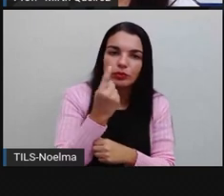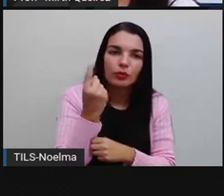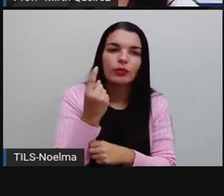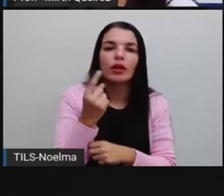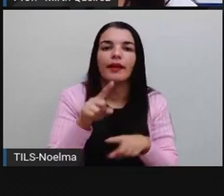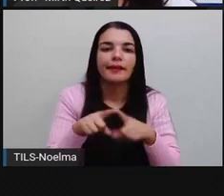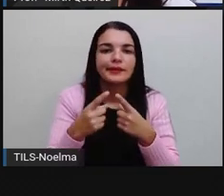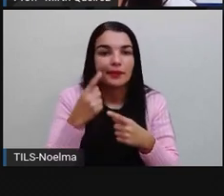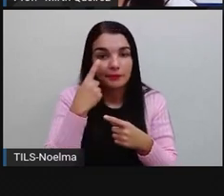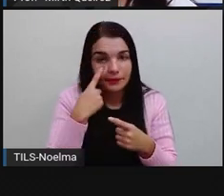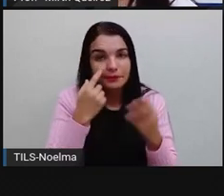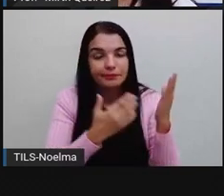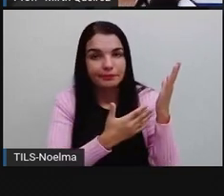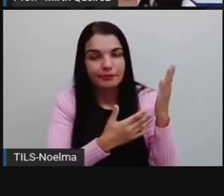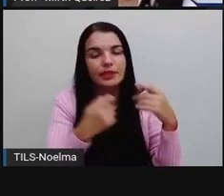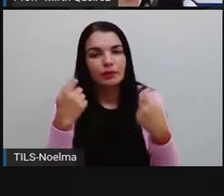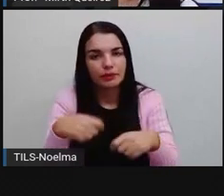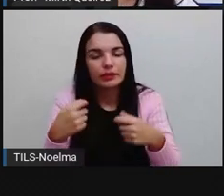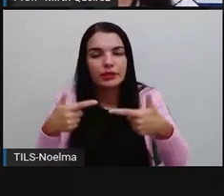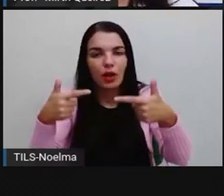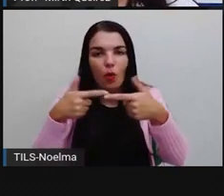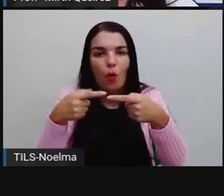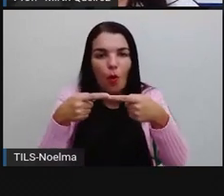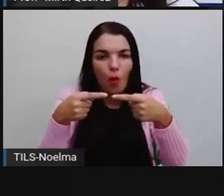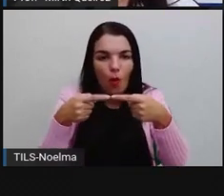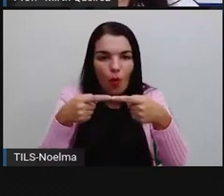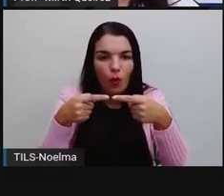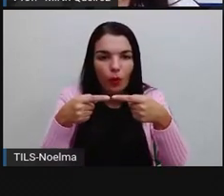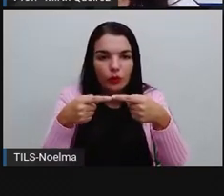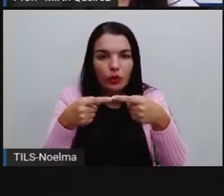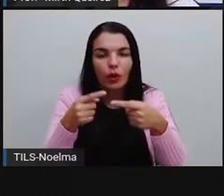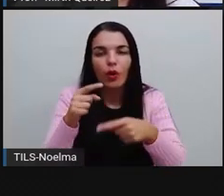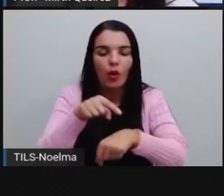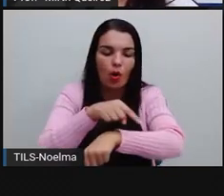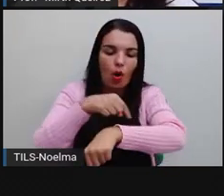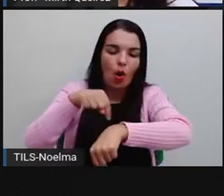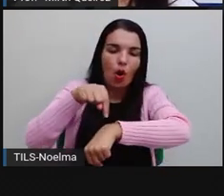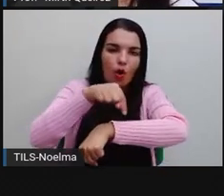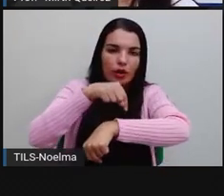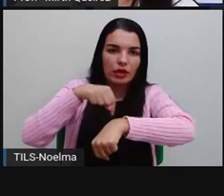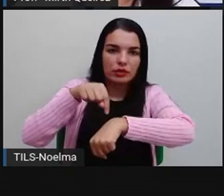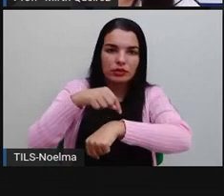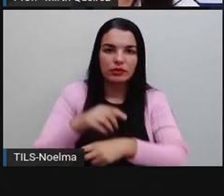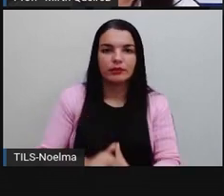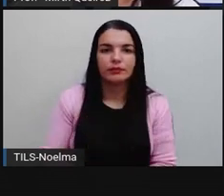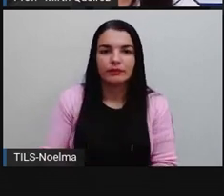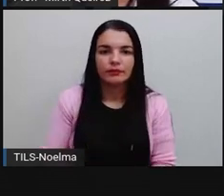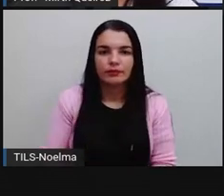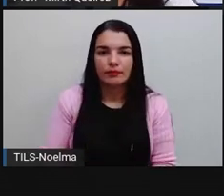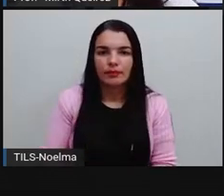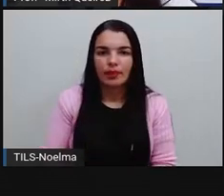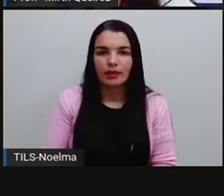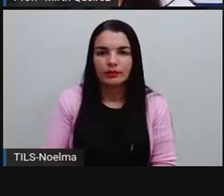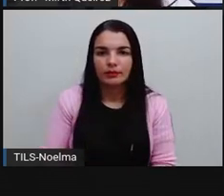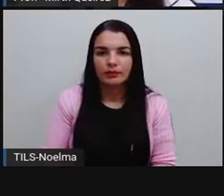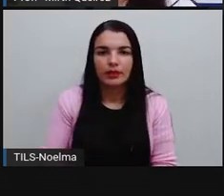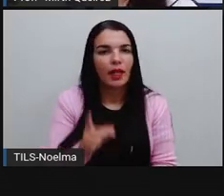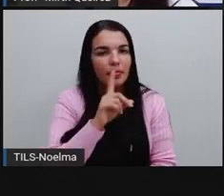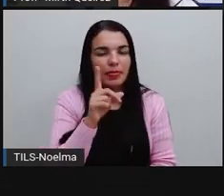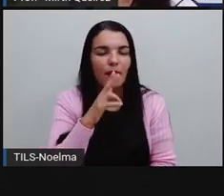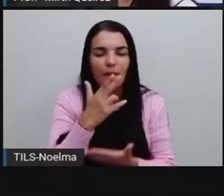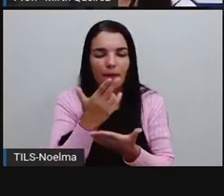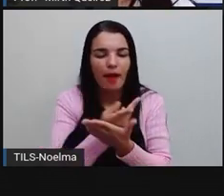extras deve concordar com horas. Então, não errei mais.